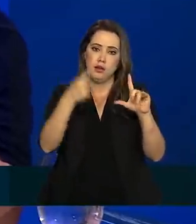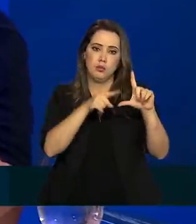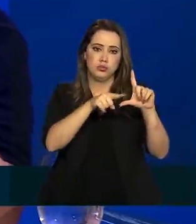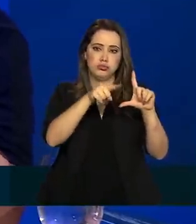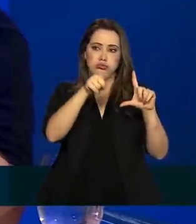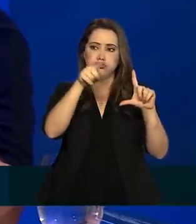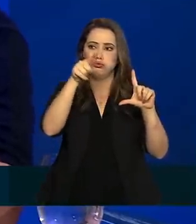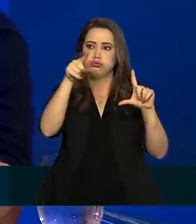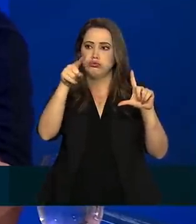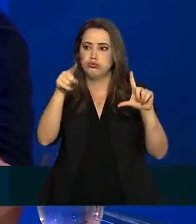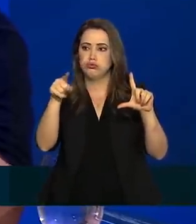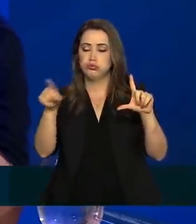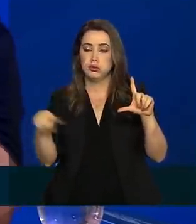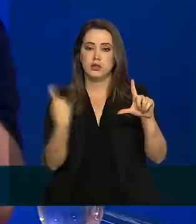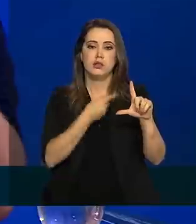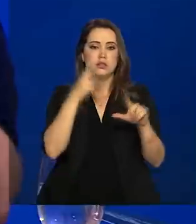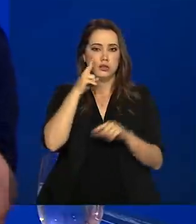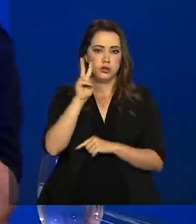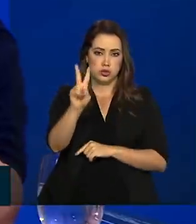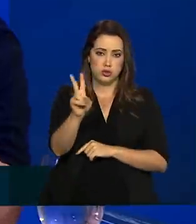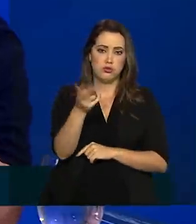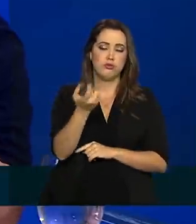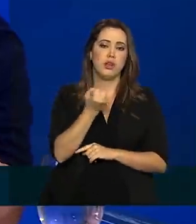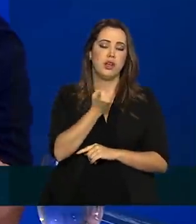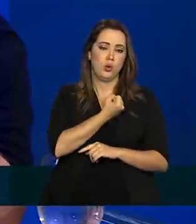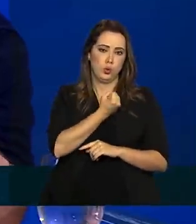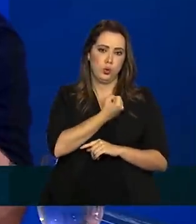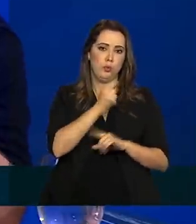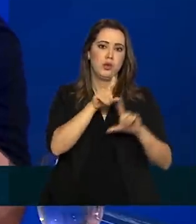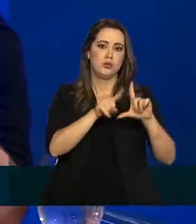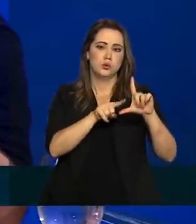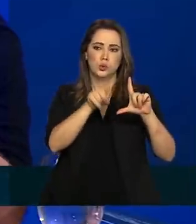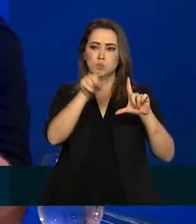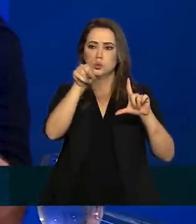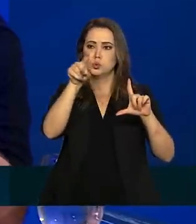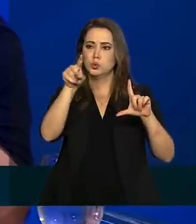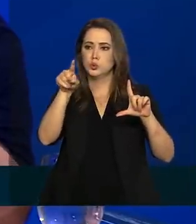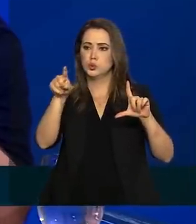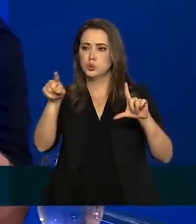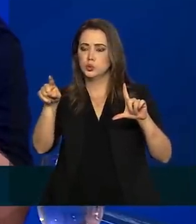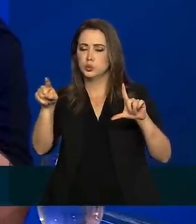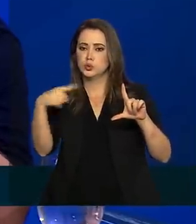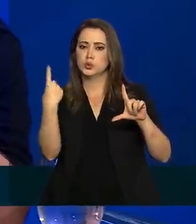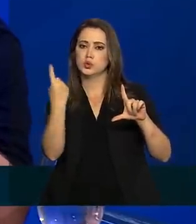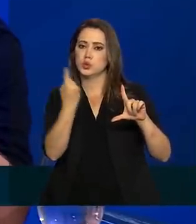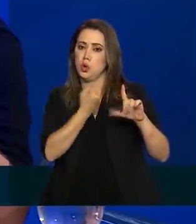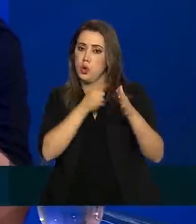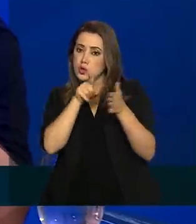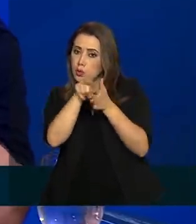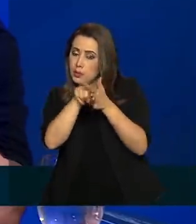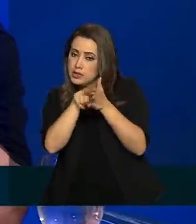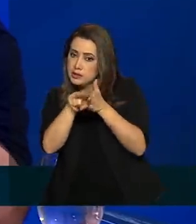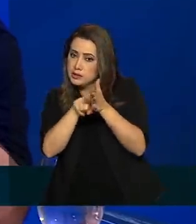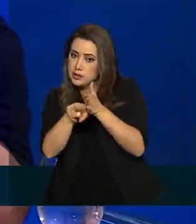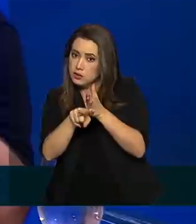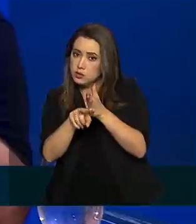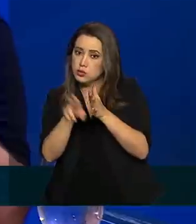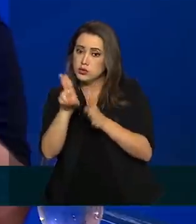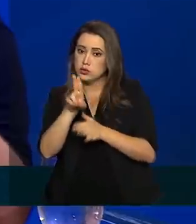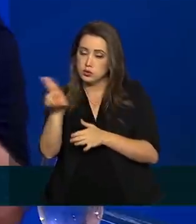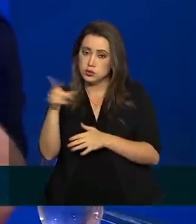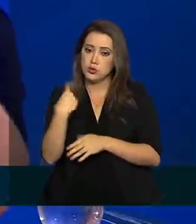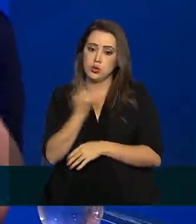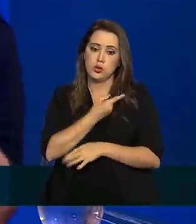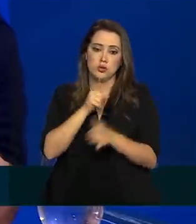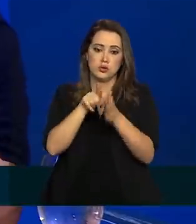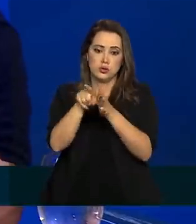evidência de alguns lugares do Brasil nos quais a curva já está na descendente. Esses lugares, nós, como pesquisadores, e eu estou falando em nome de alguns